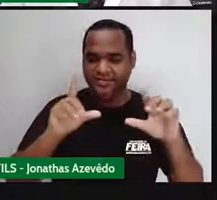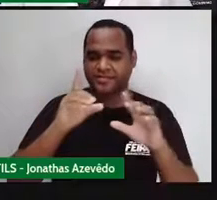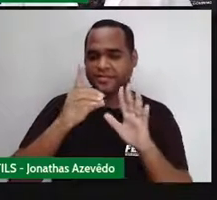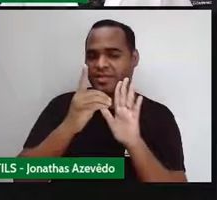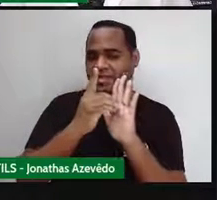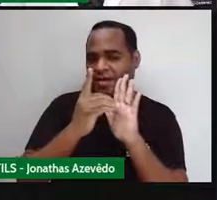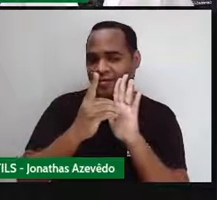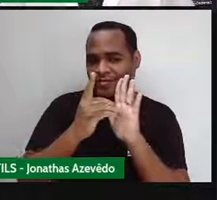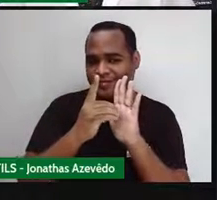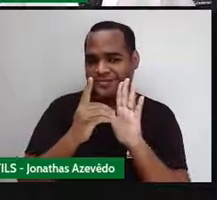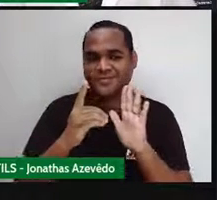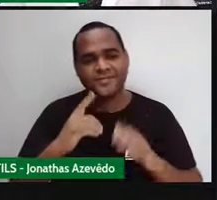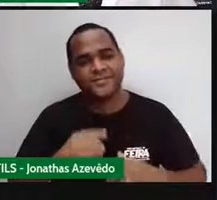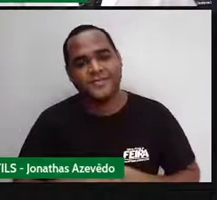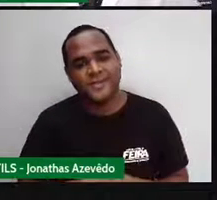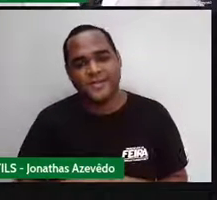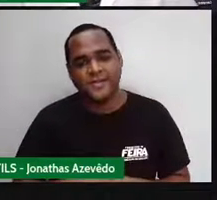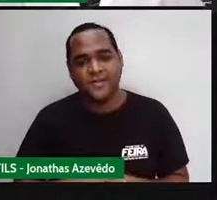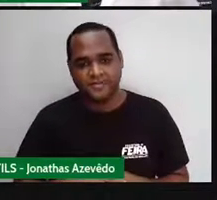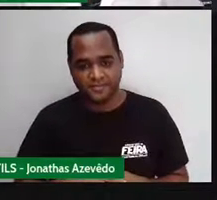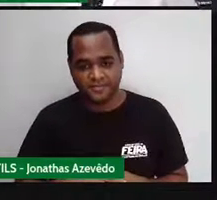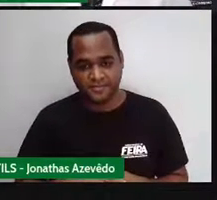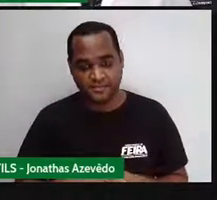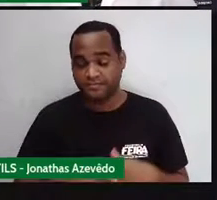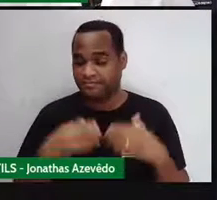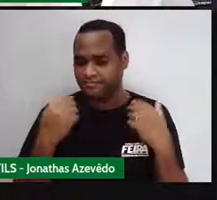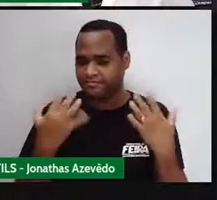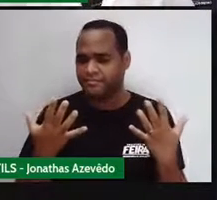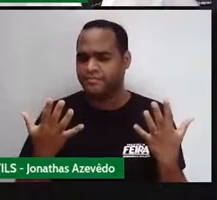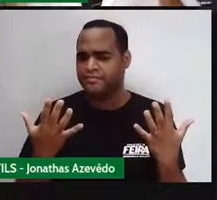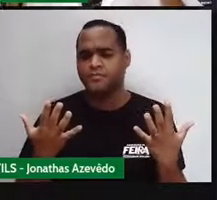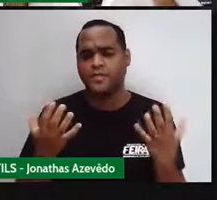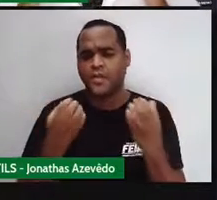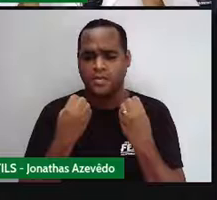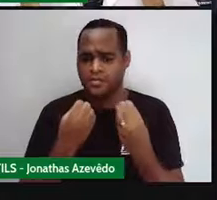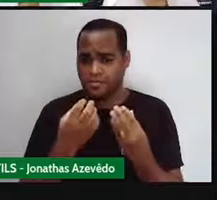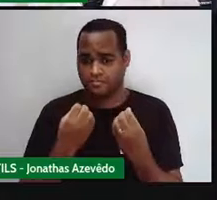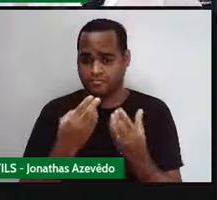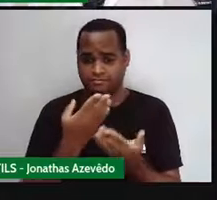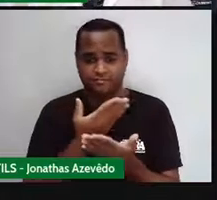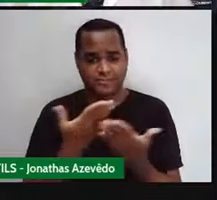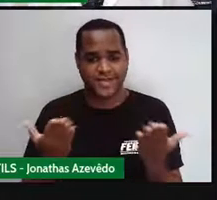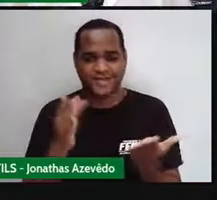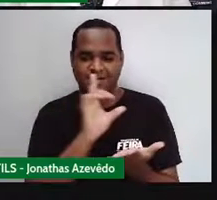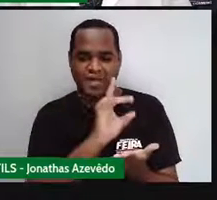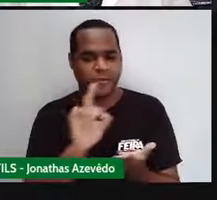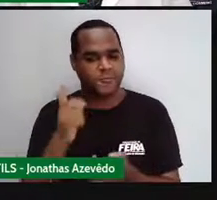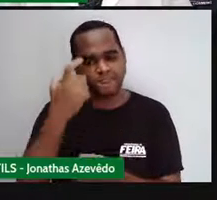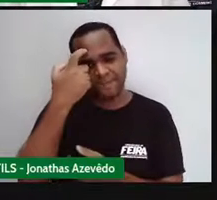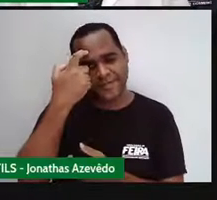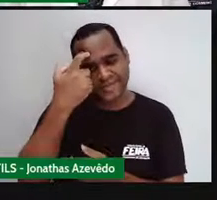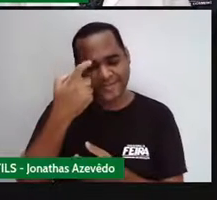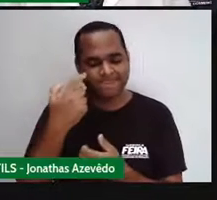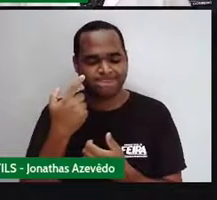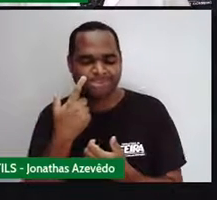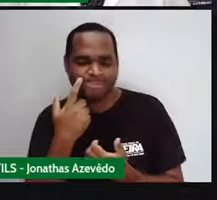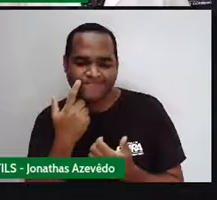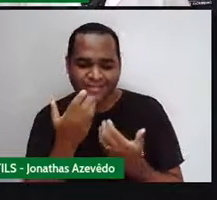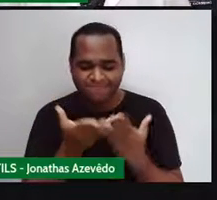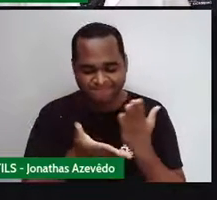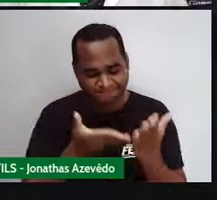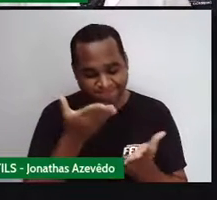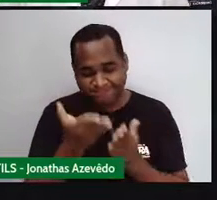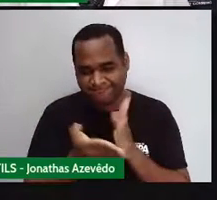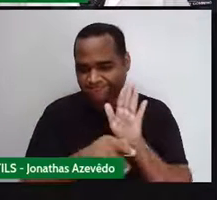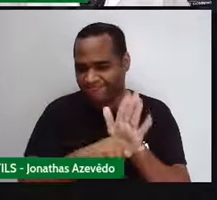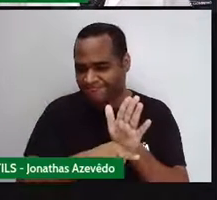Muito bacana. Bom, o que é que eu tenho pra você, o que é que eu pensei com muito carinho pra você nesse